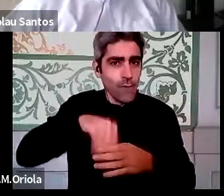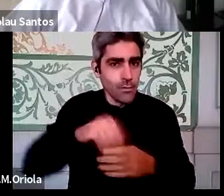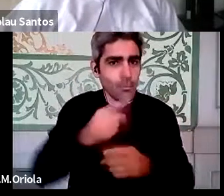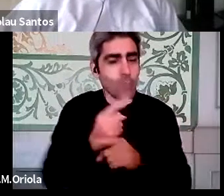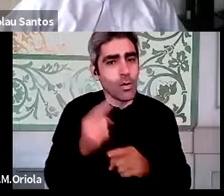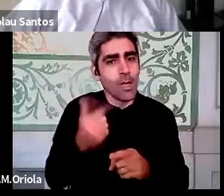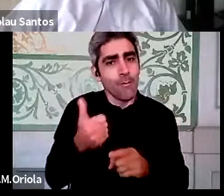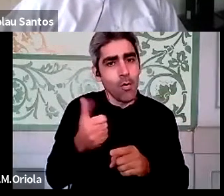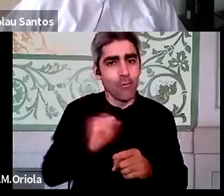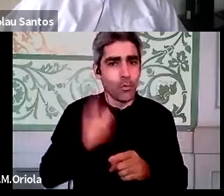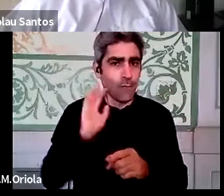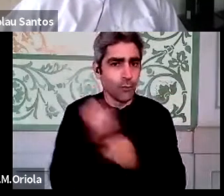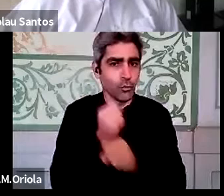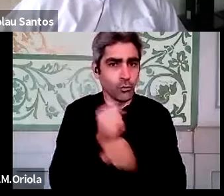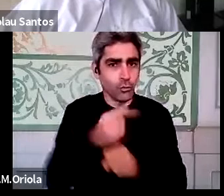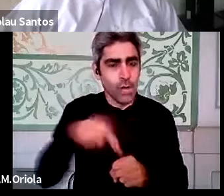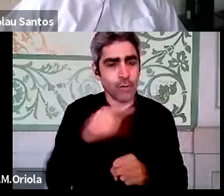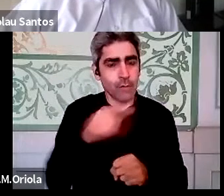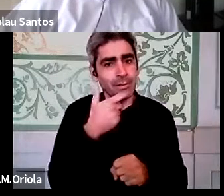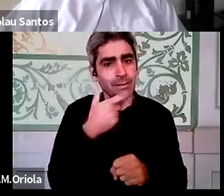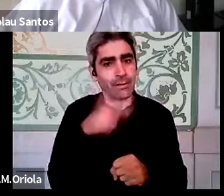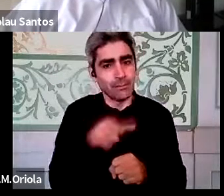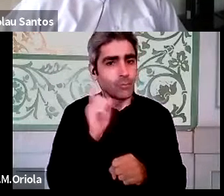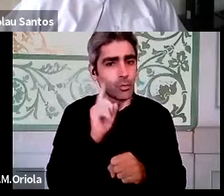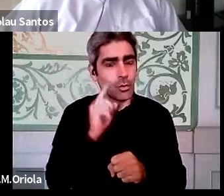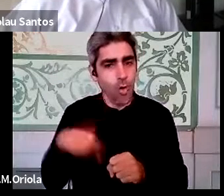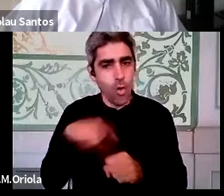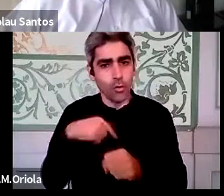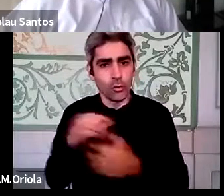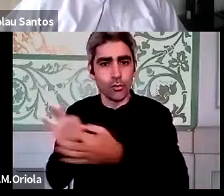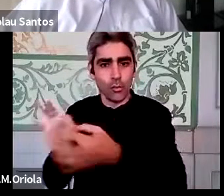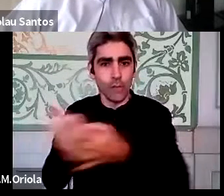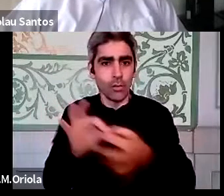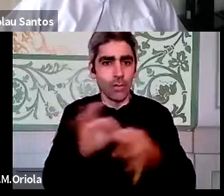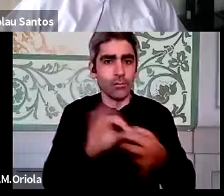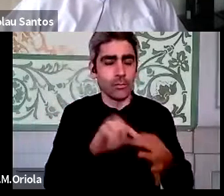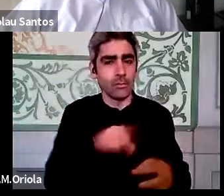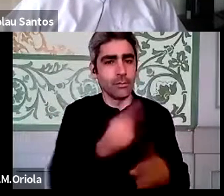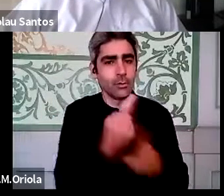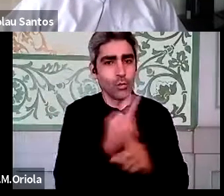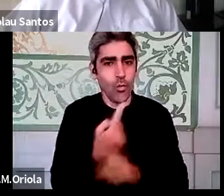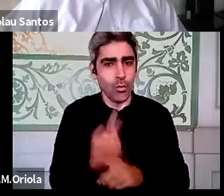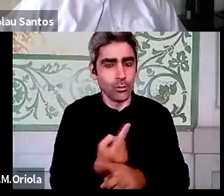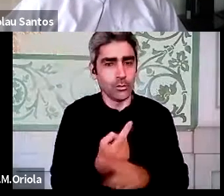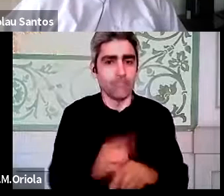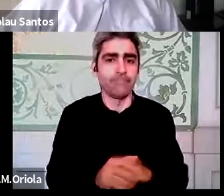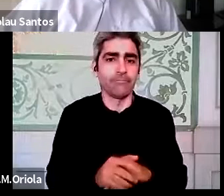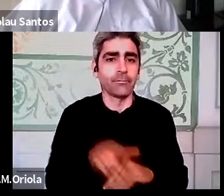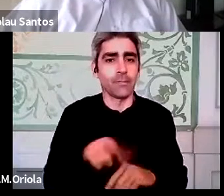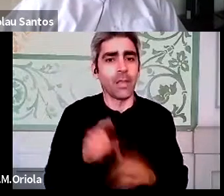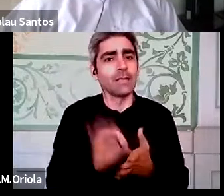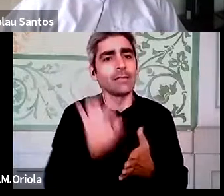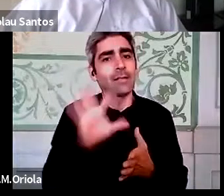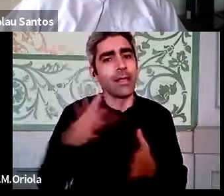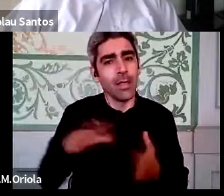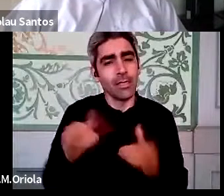acho que é bom que os meus funcionais percebam que eu acho que é muito importante nós colaborarmos nestas coisas, e portanto este é um sinal que eu quero